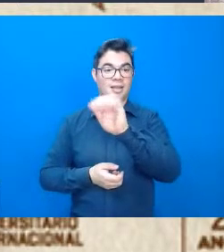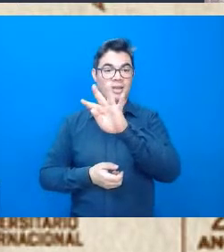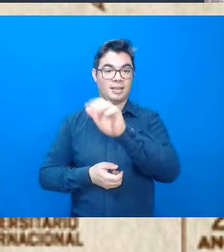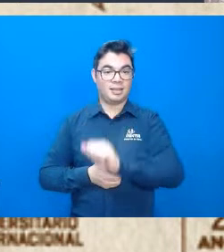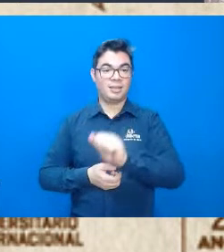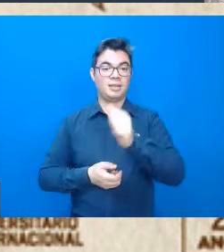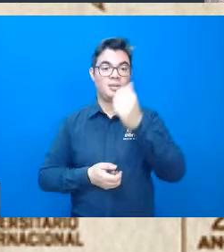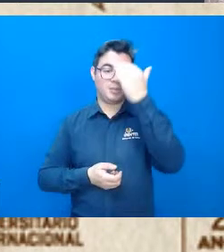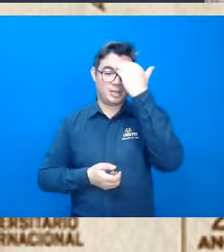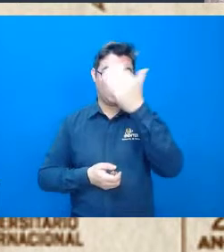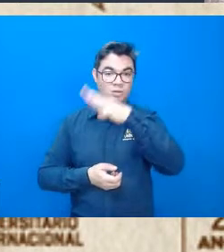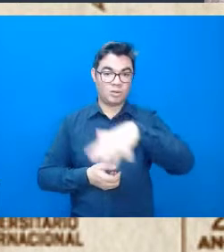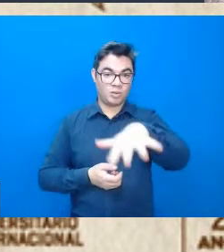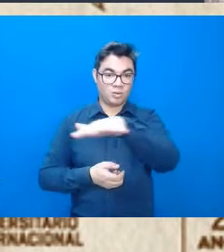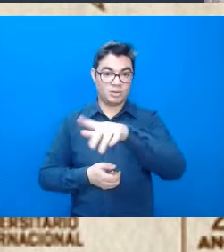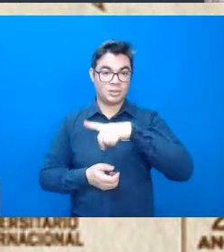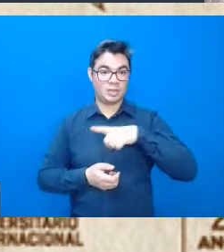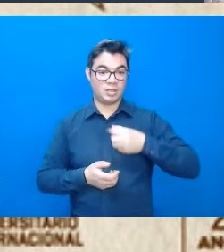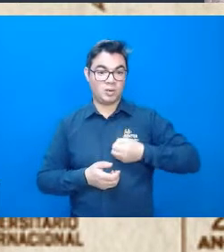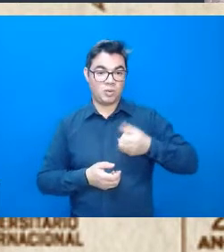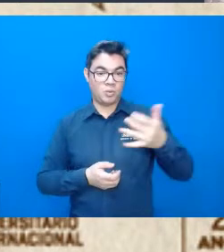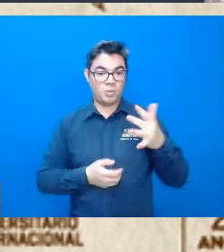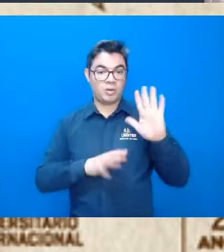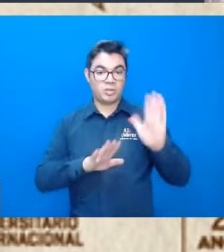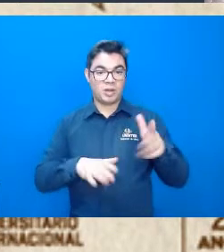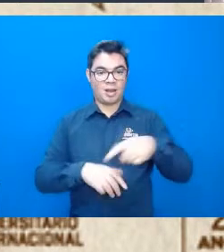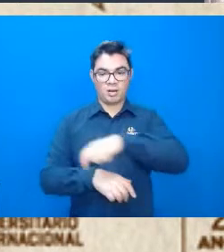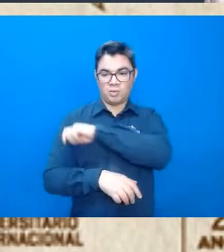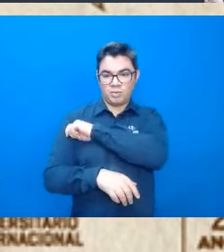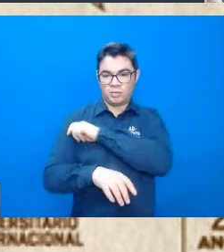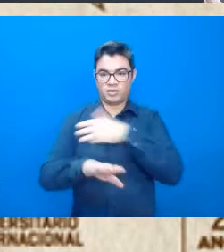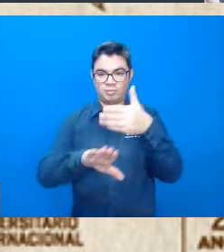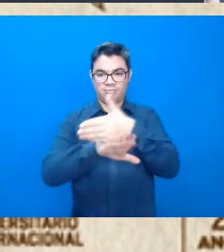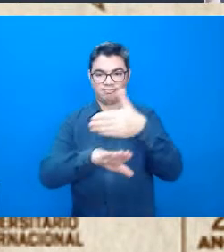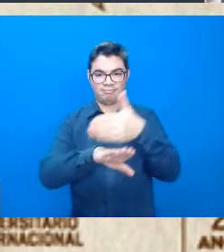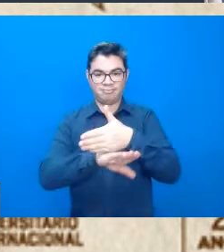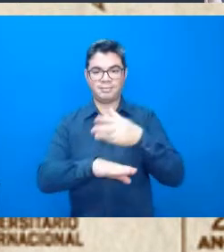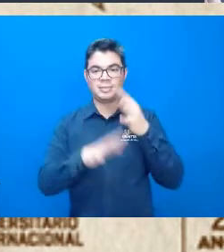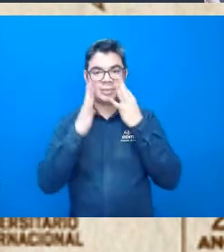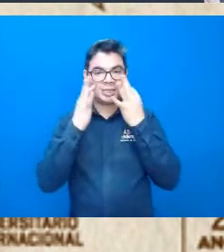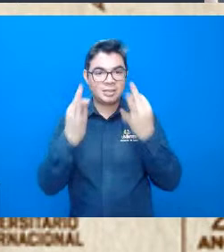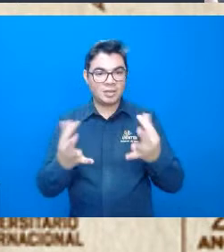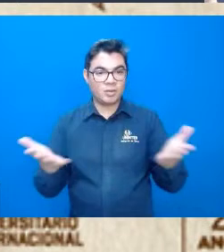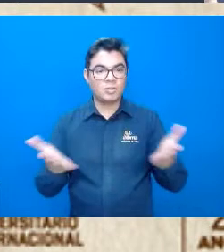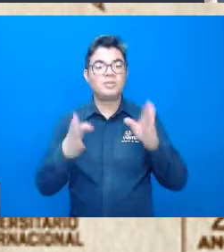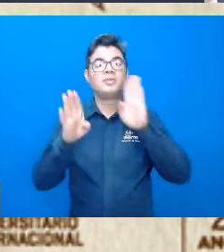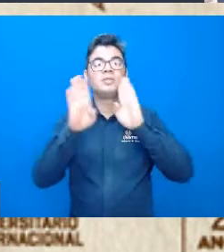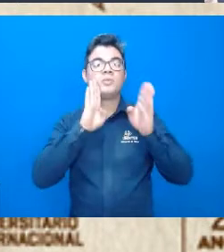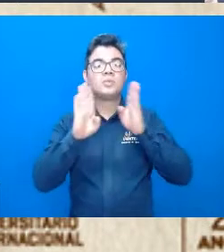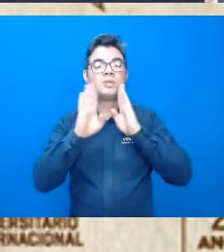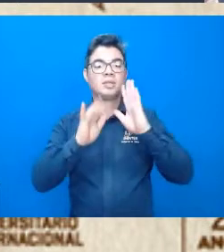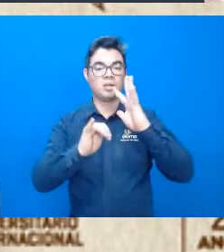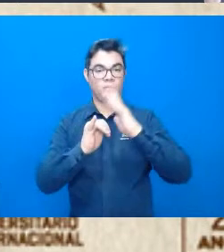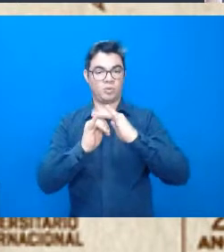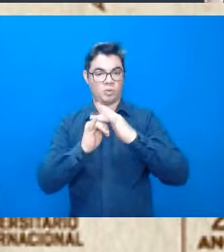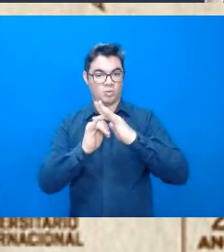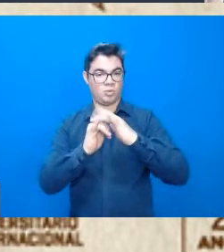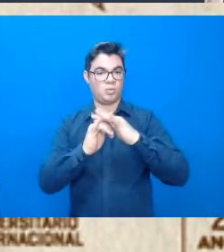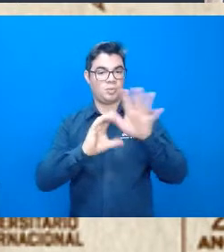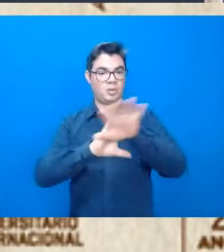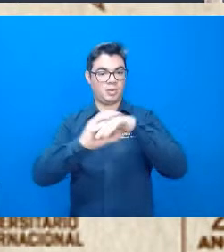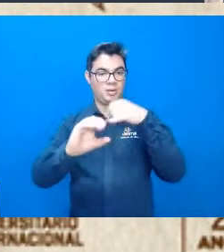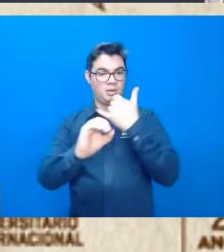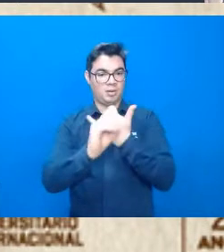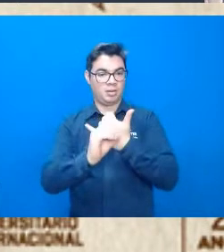Estamos acompanhando, já temos aí um número interessante de alunos, né, que estão conosco no Facebook, no YouTube, acompanhando esse grande